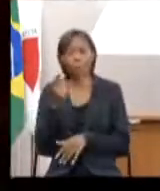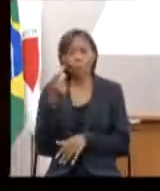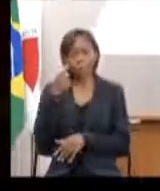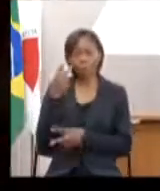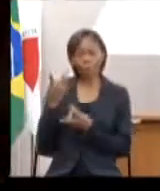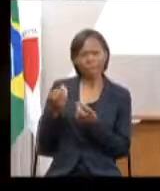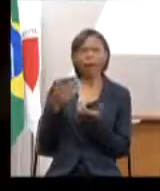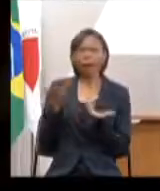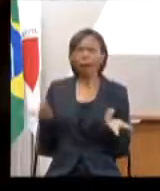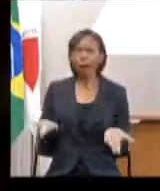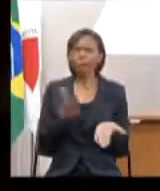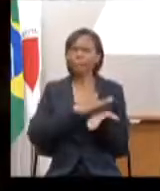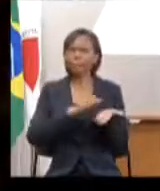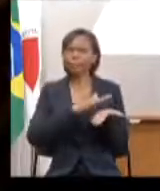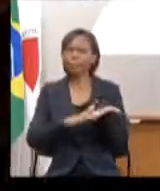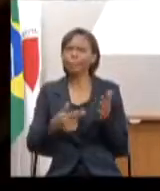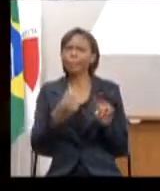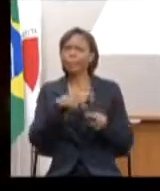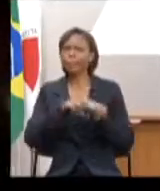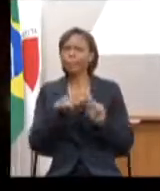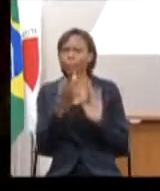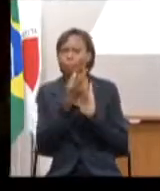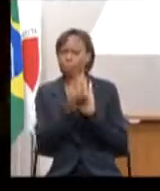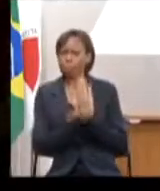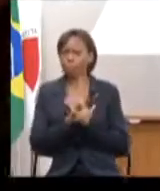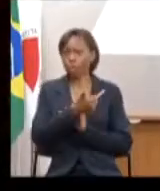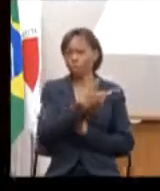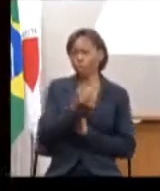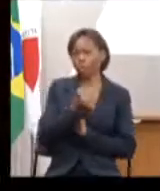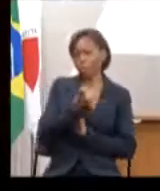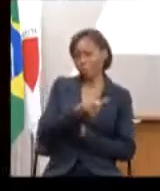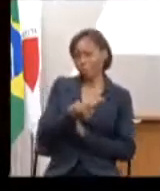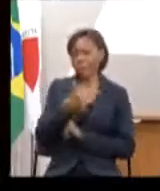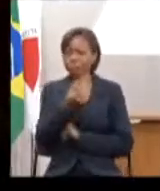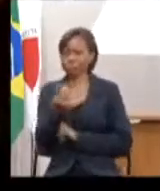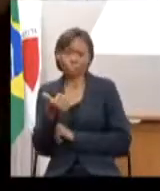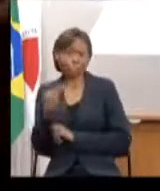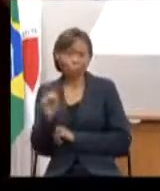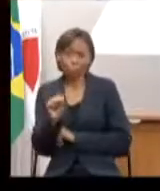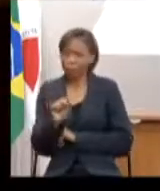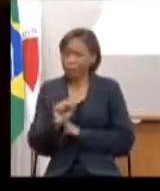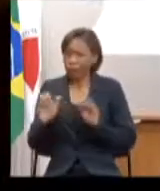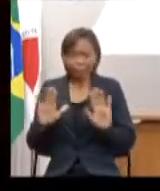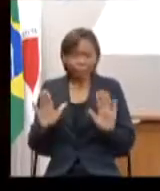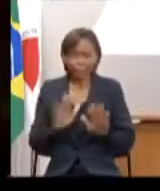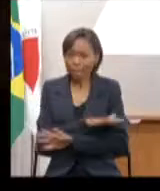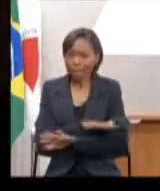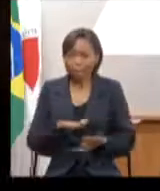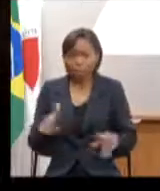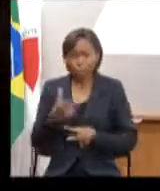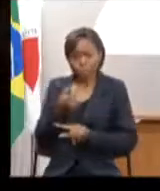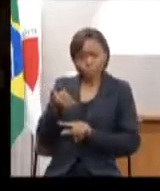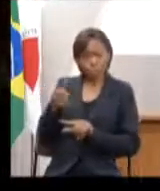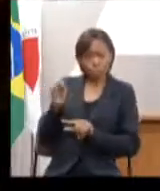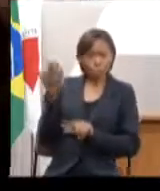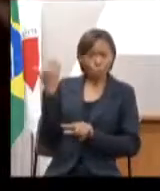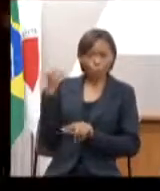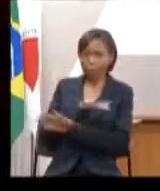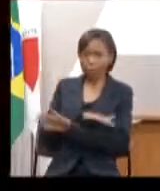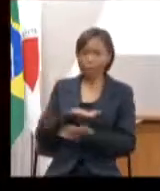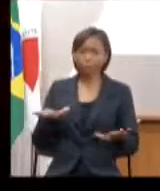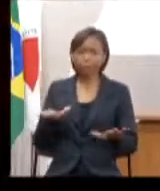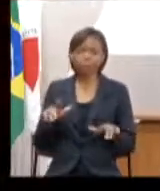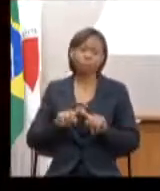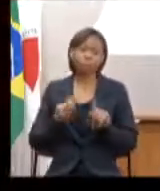orçamento de 2017, 2018, 2018 já acabou, não existe um orçamento de 2018, mas nós ainda